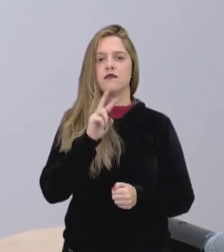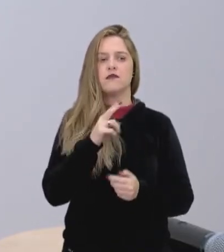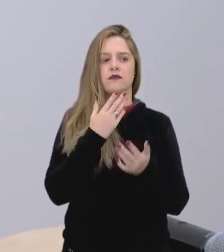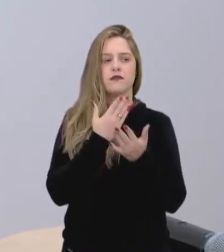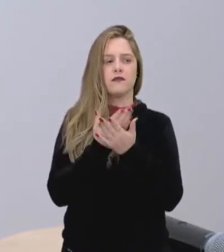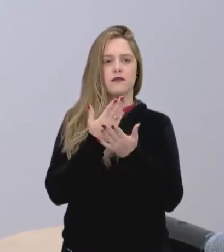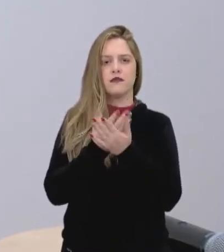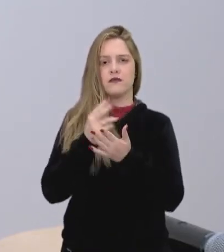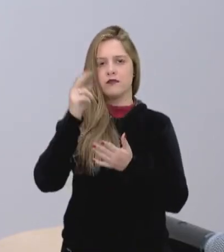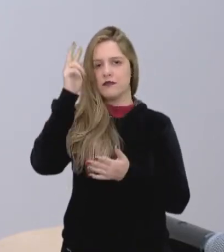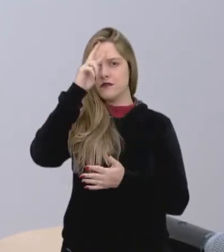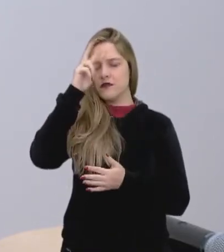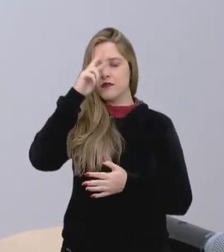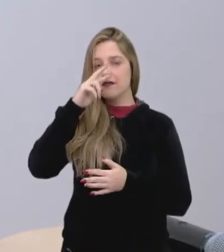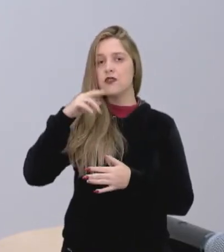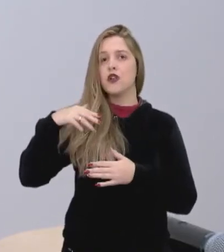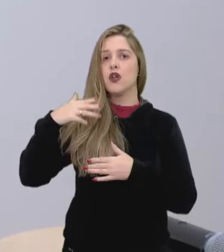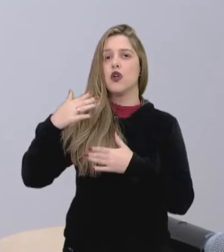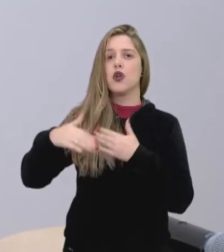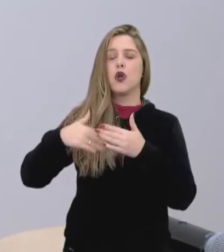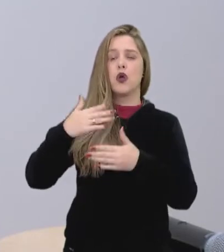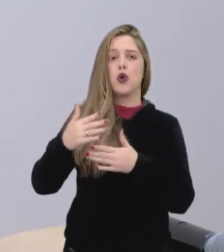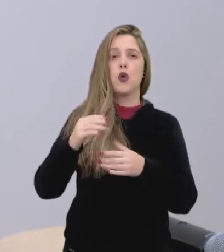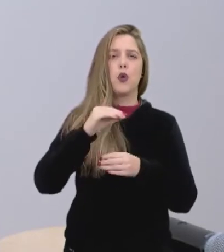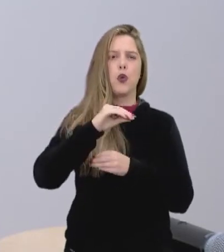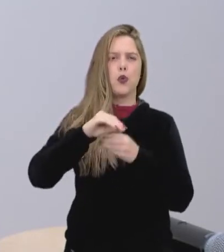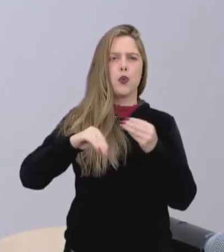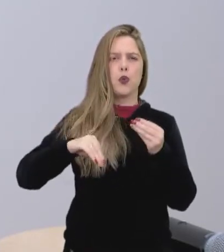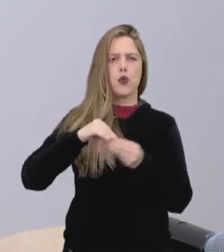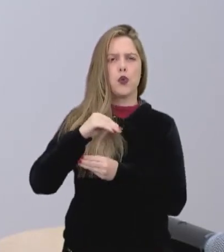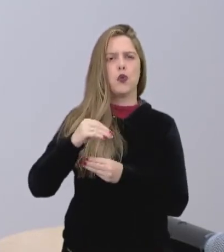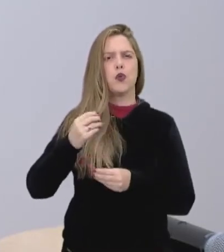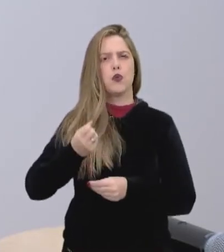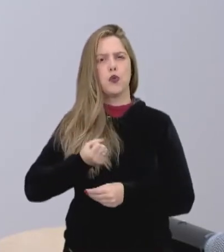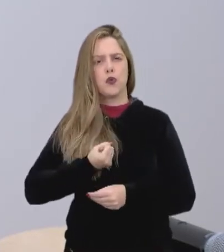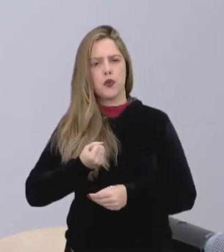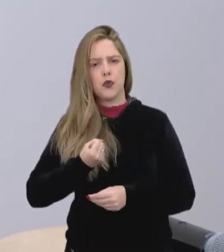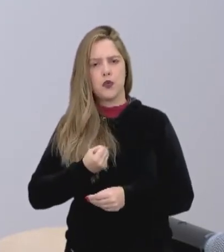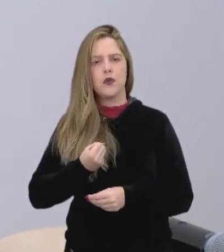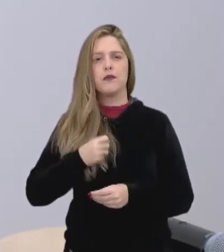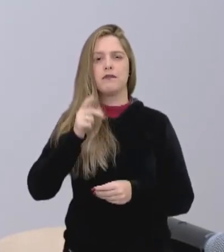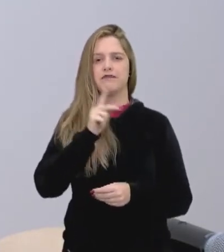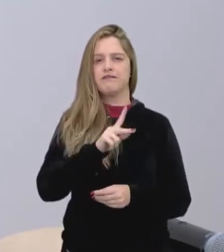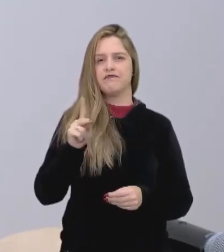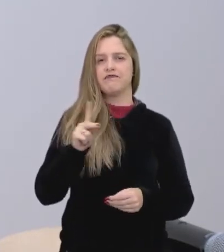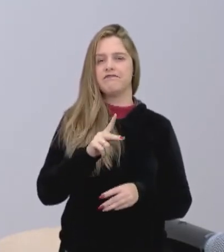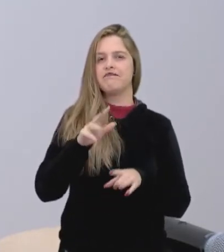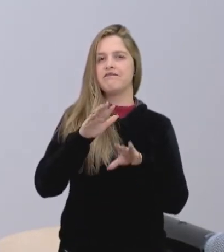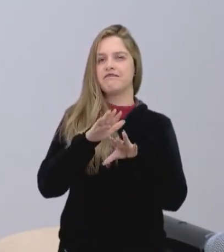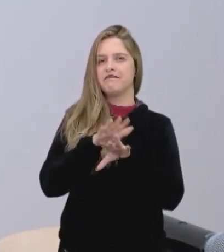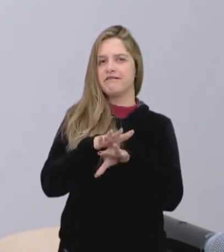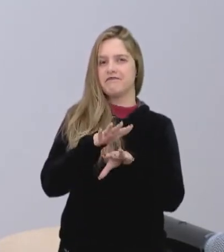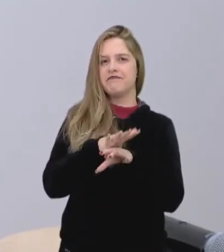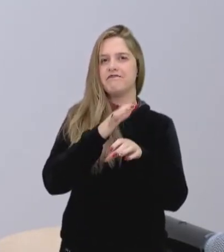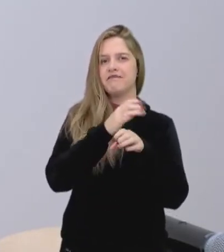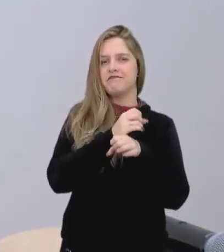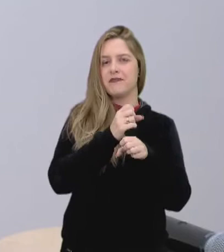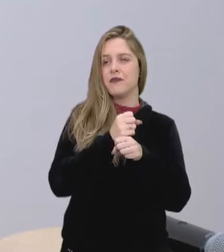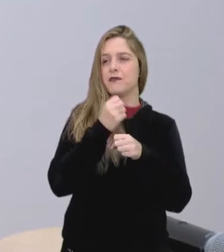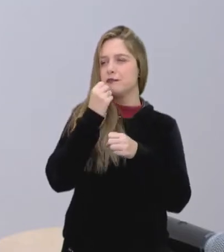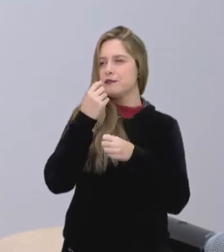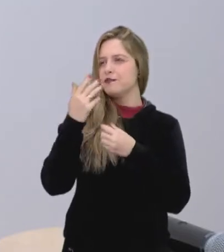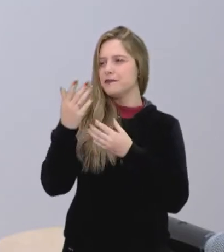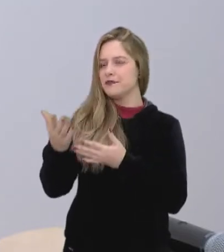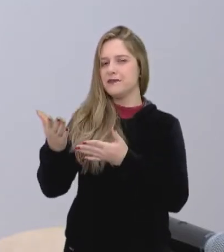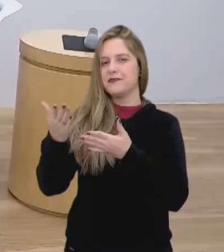história com números, a gente vai misturar o professor de história com a professora de matemática. Seja muito bem-vinda,